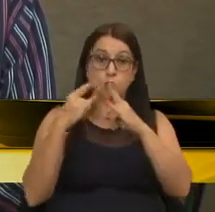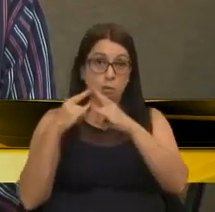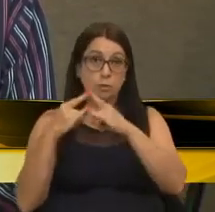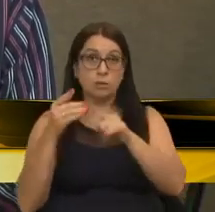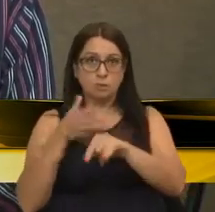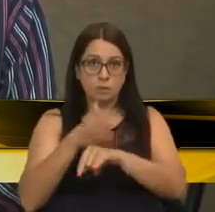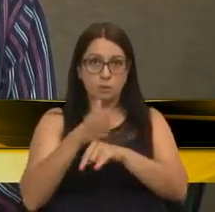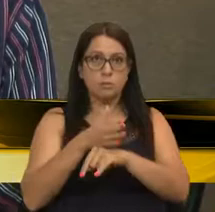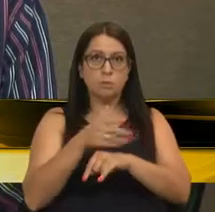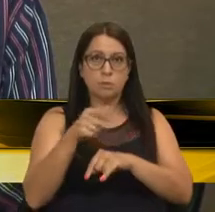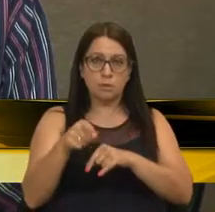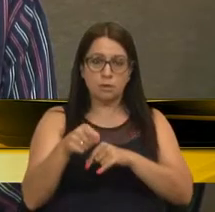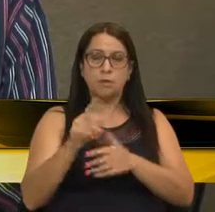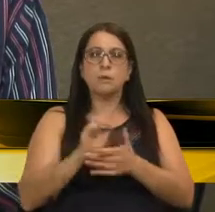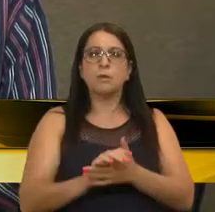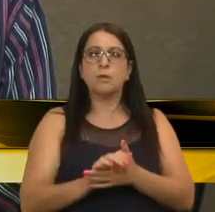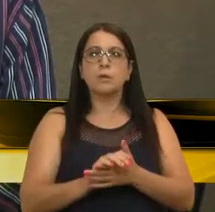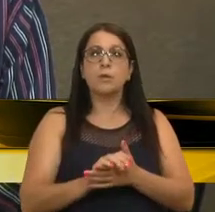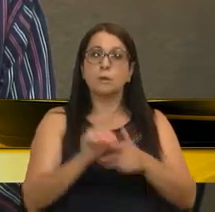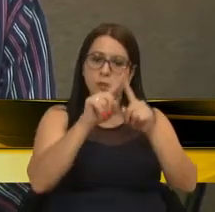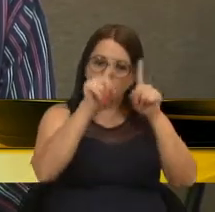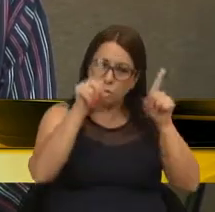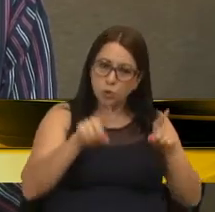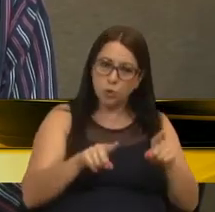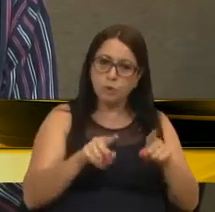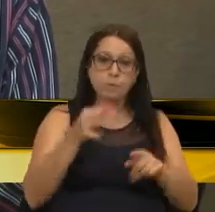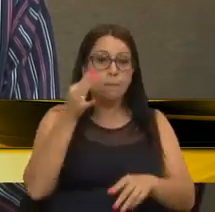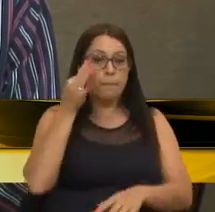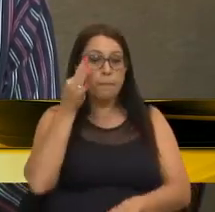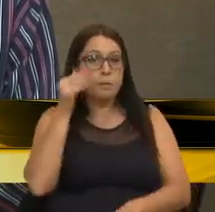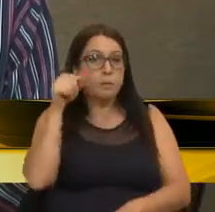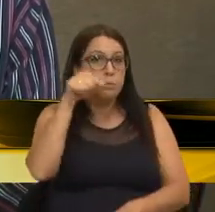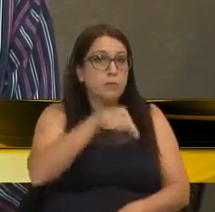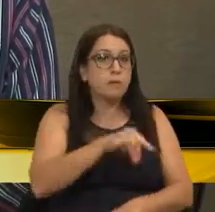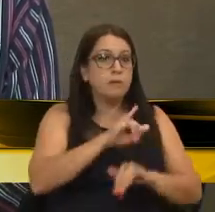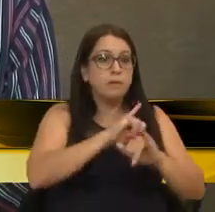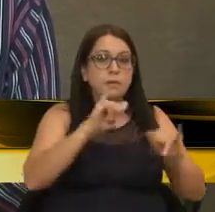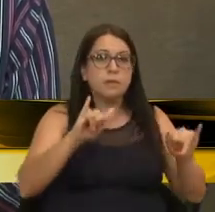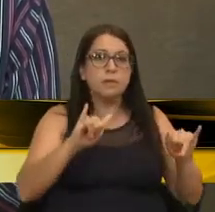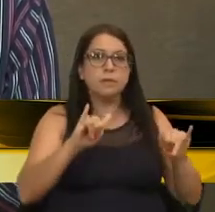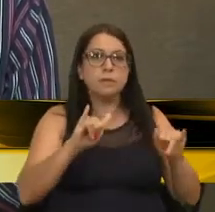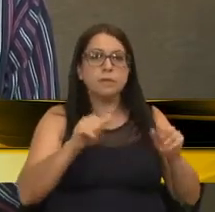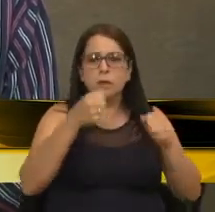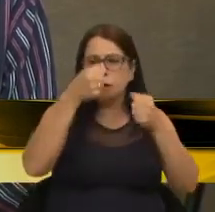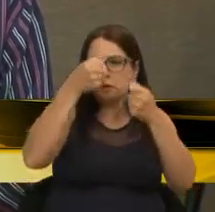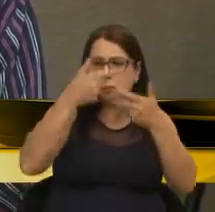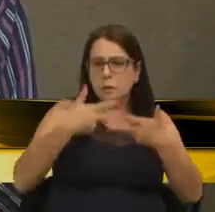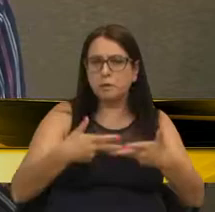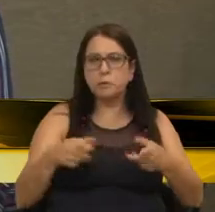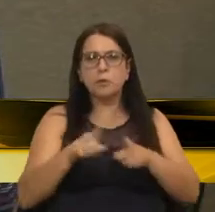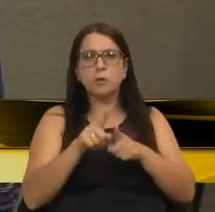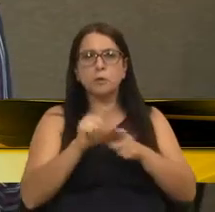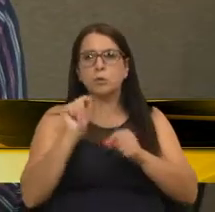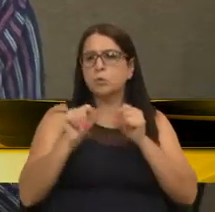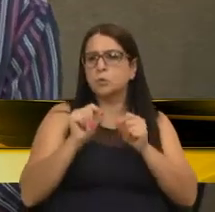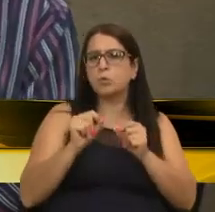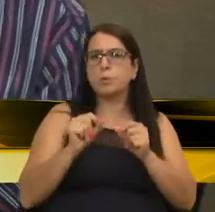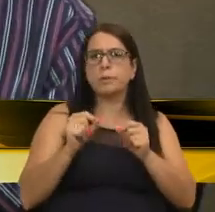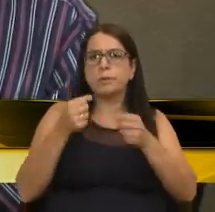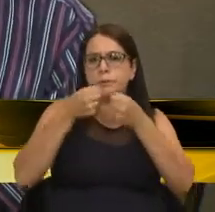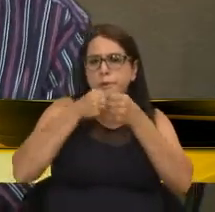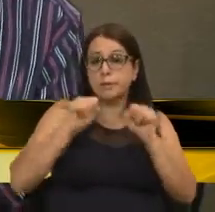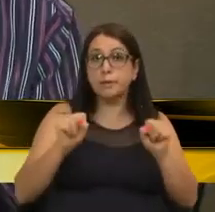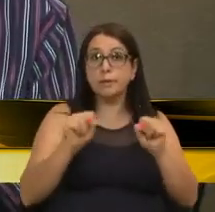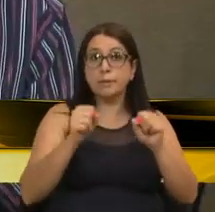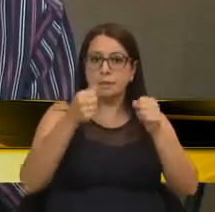o município e servidores para pessoalmente prestar informações sobre assuntos de sua pasta previamente